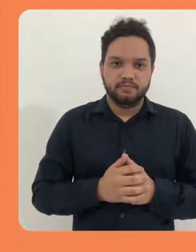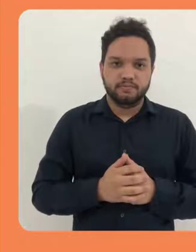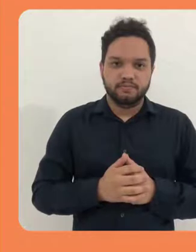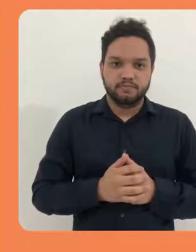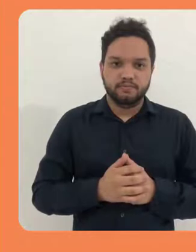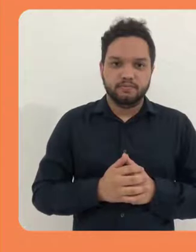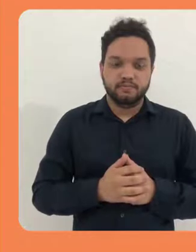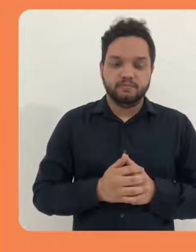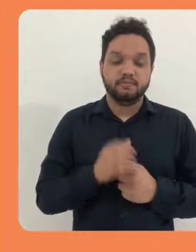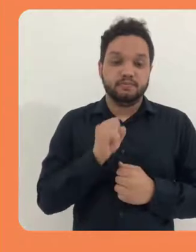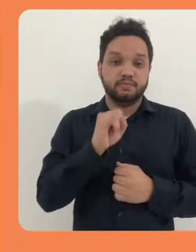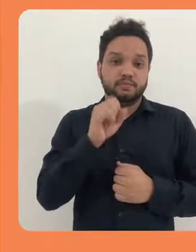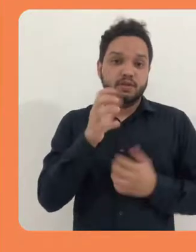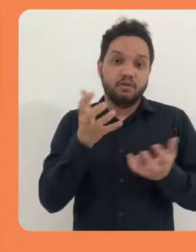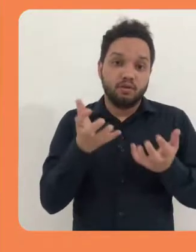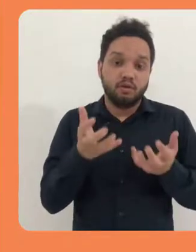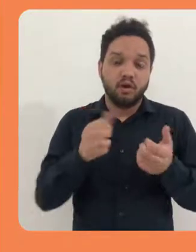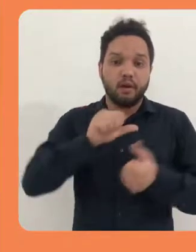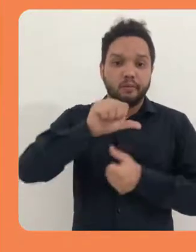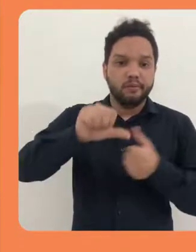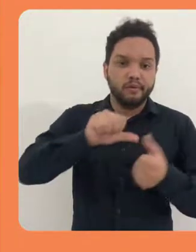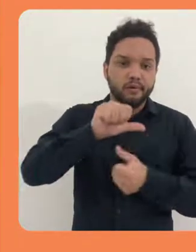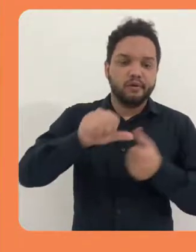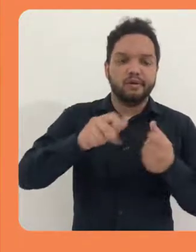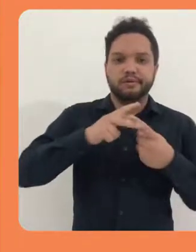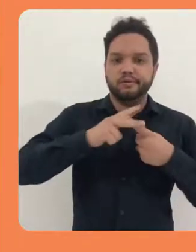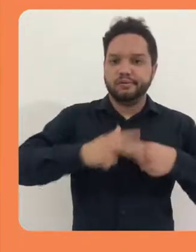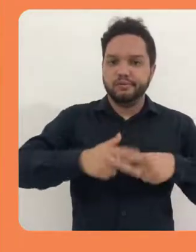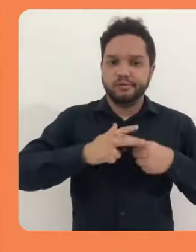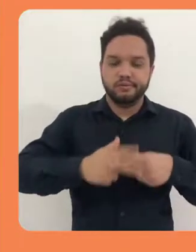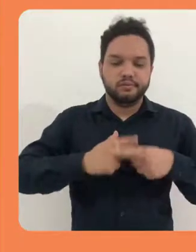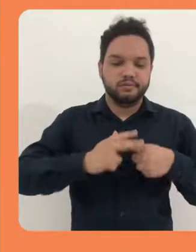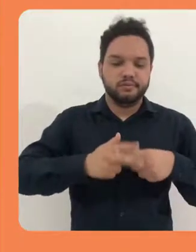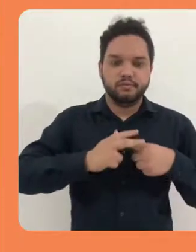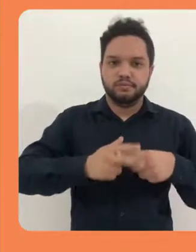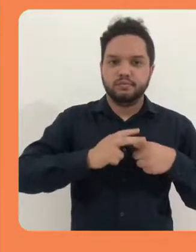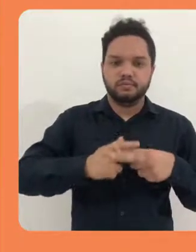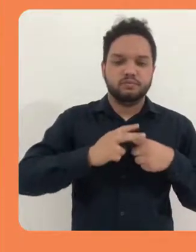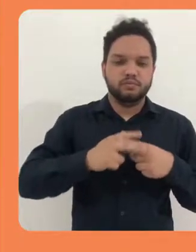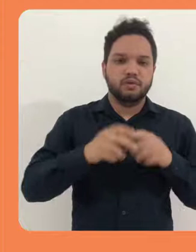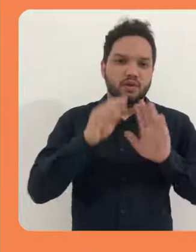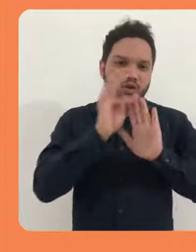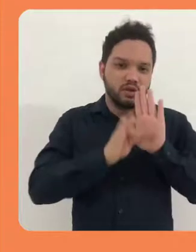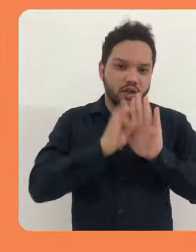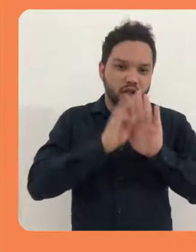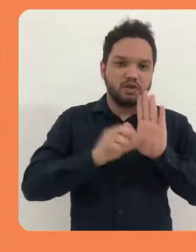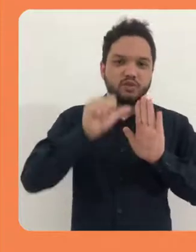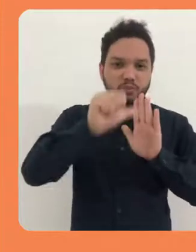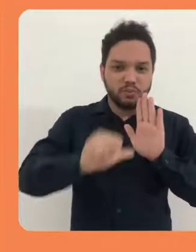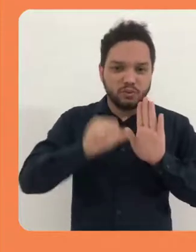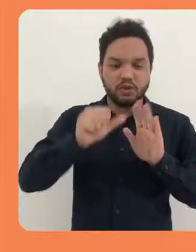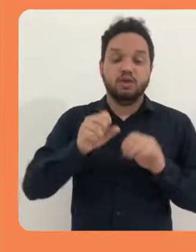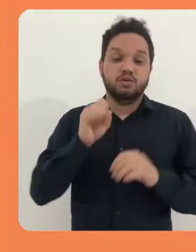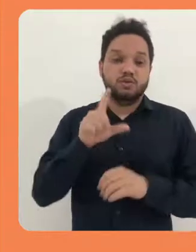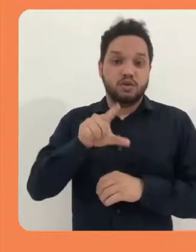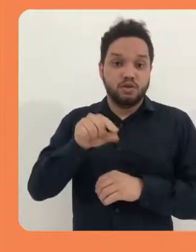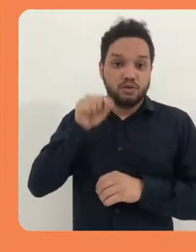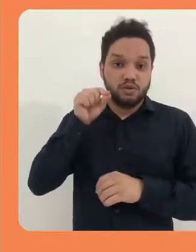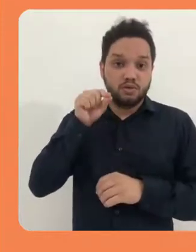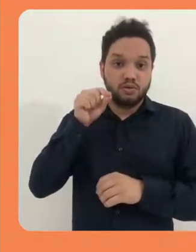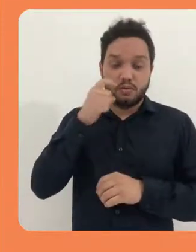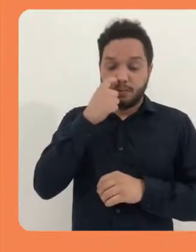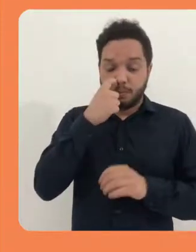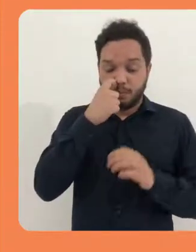no seu vídeo. Se você tiver e quiser editar o